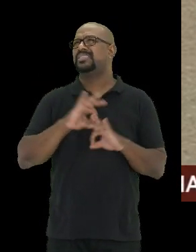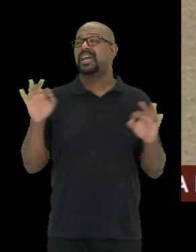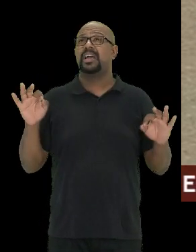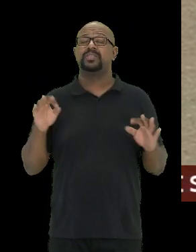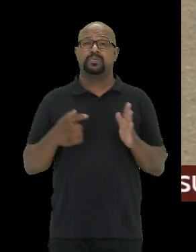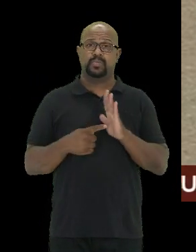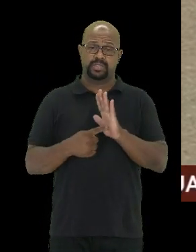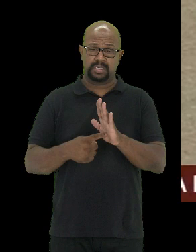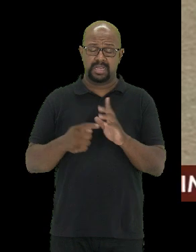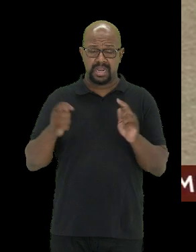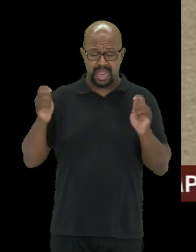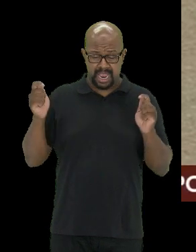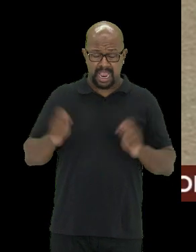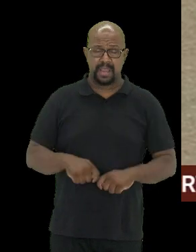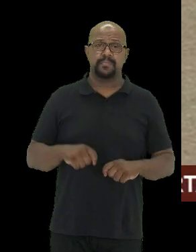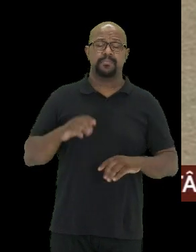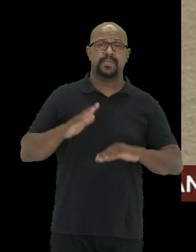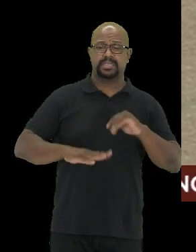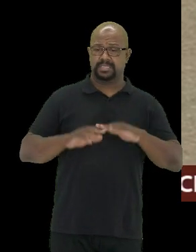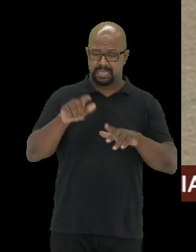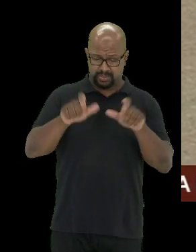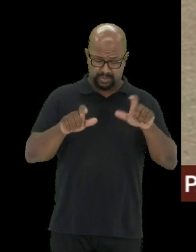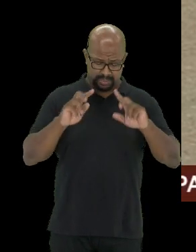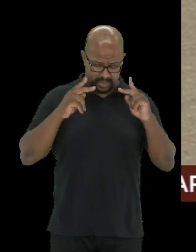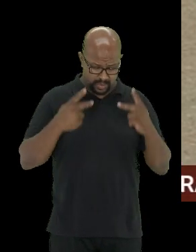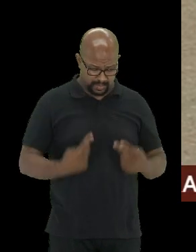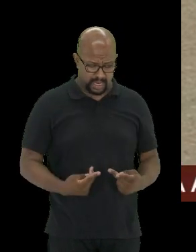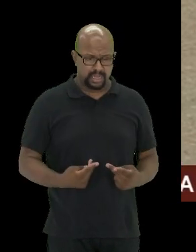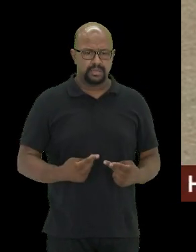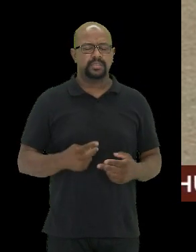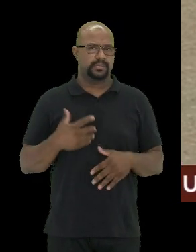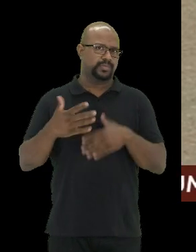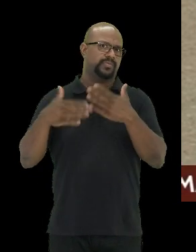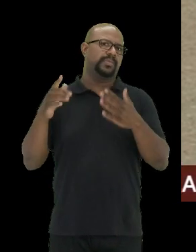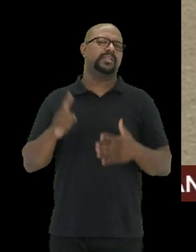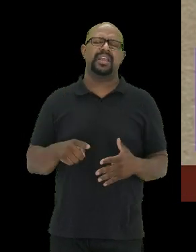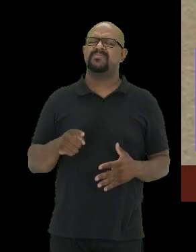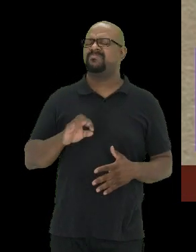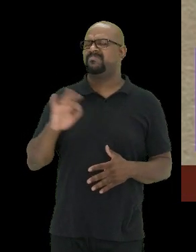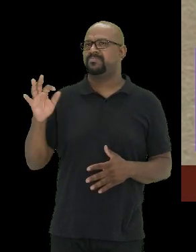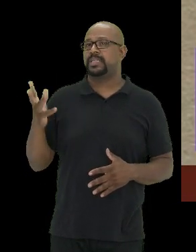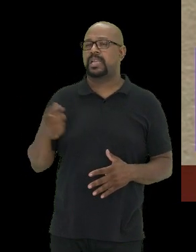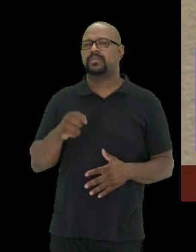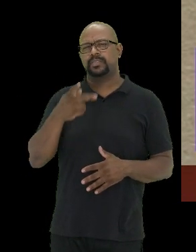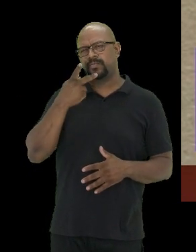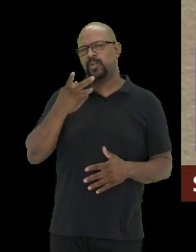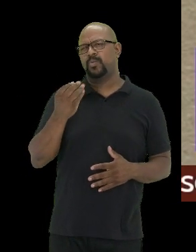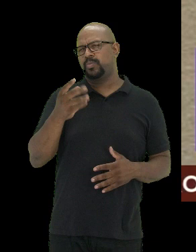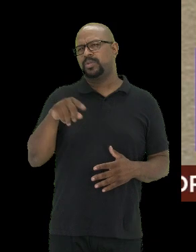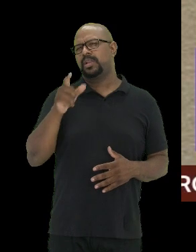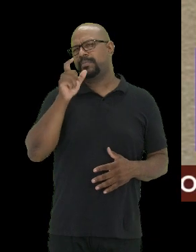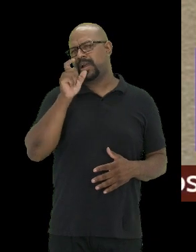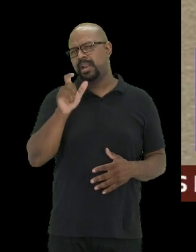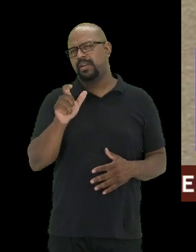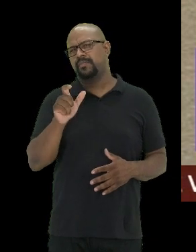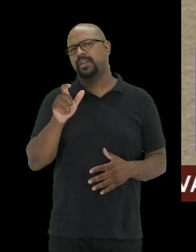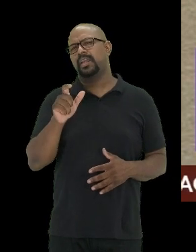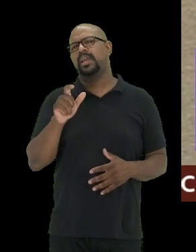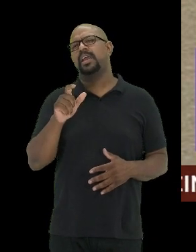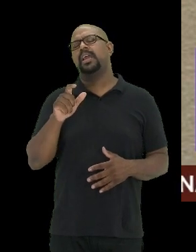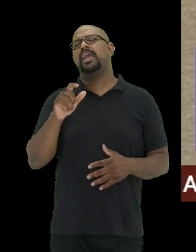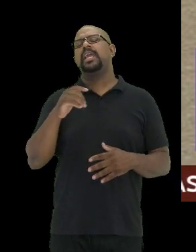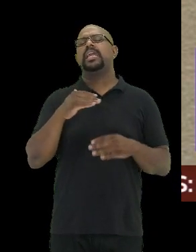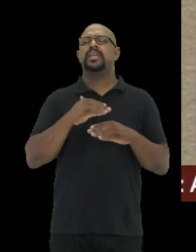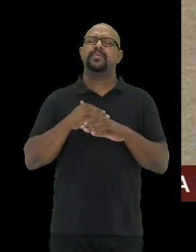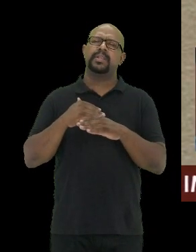a capacidade do ser humano em termos de desenvolvimento. É uma espetánea. Você falou muito da palavra iniquidade, né?